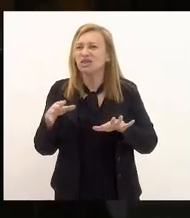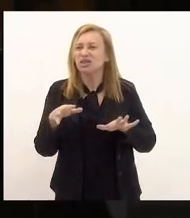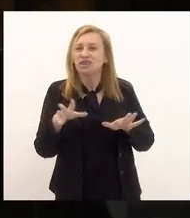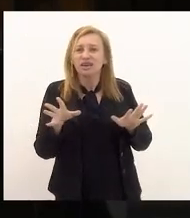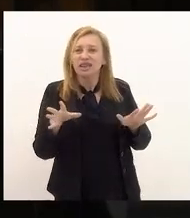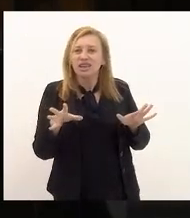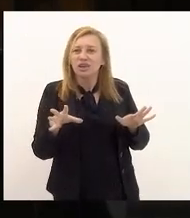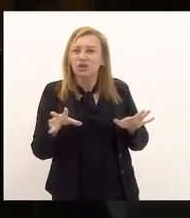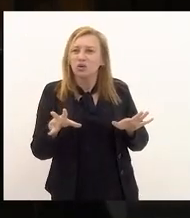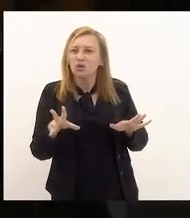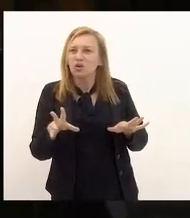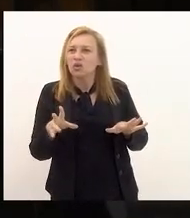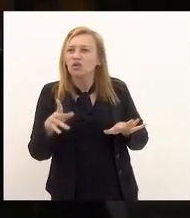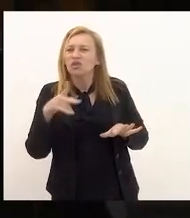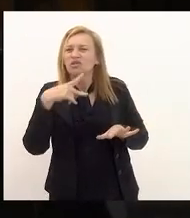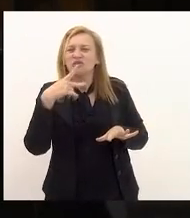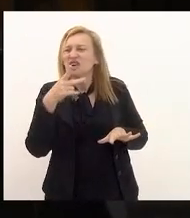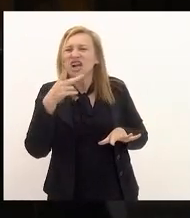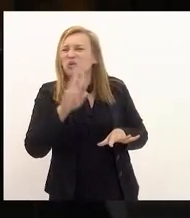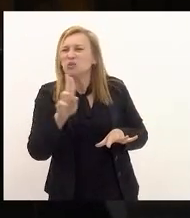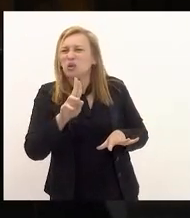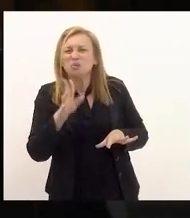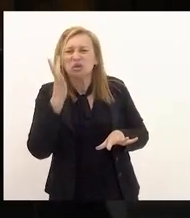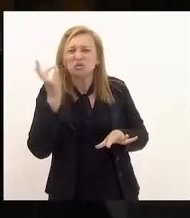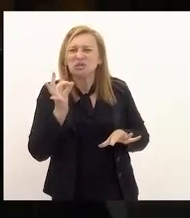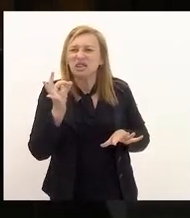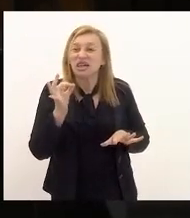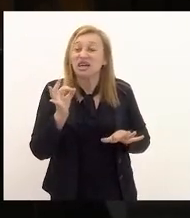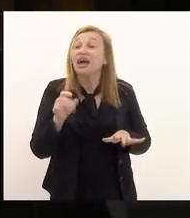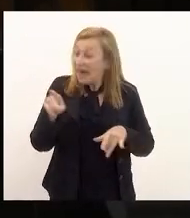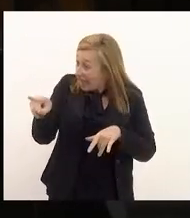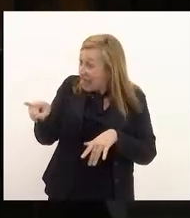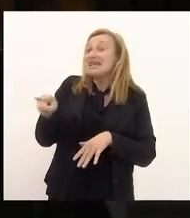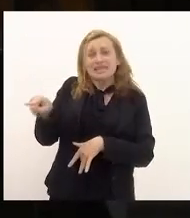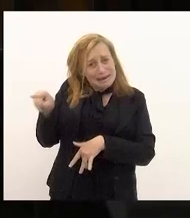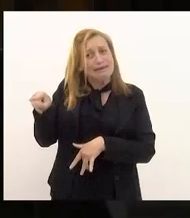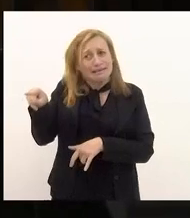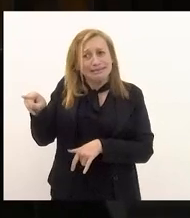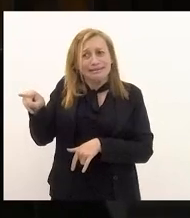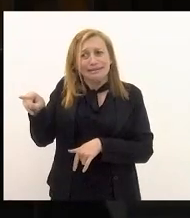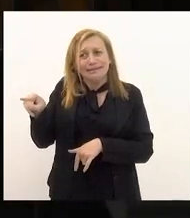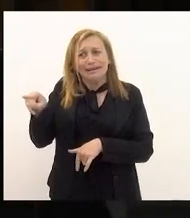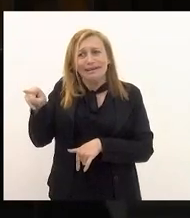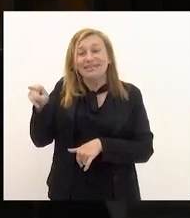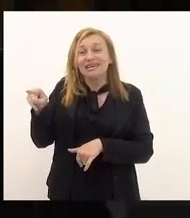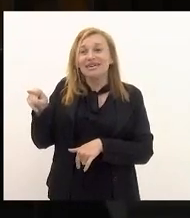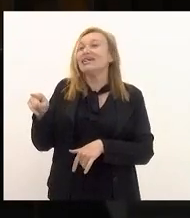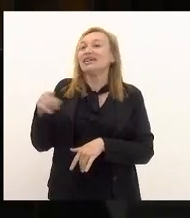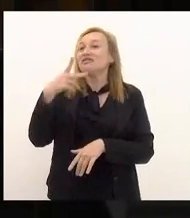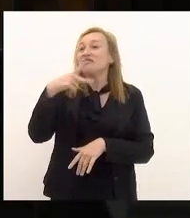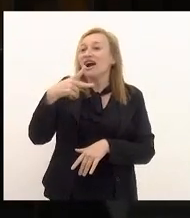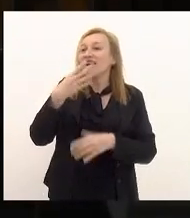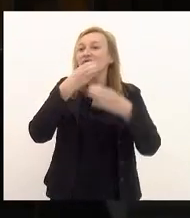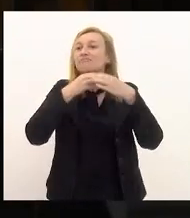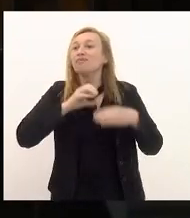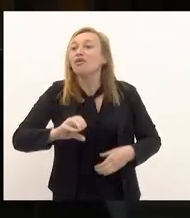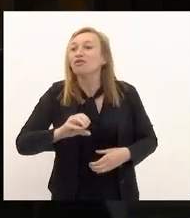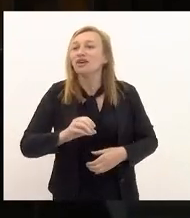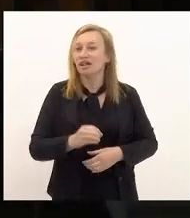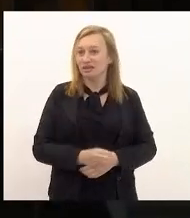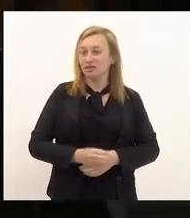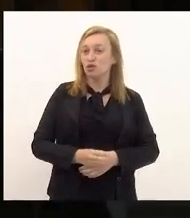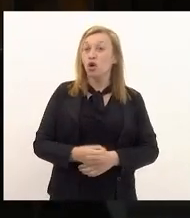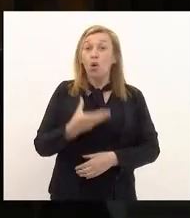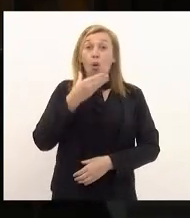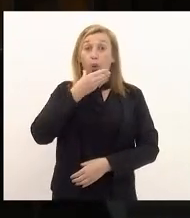não falar o nome mas são esses que enaltecem esse tal Paulo Freire um